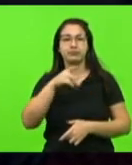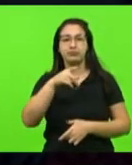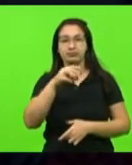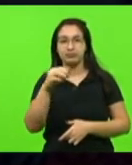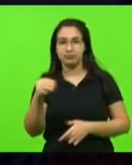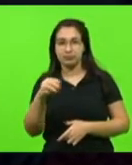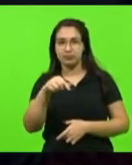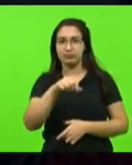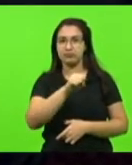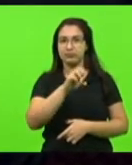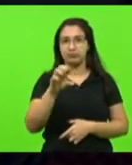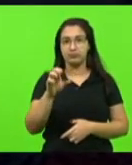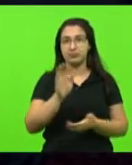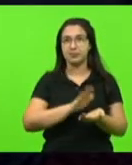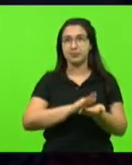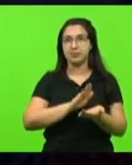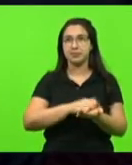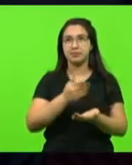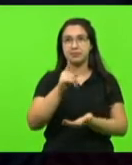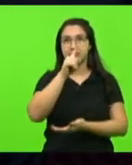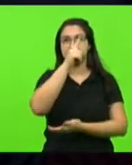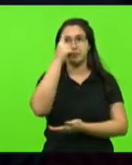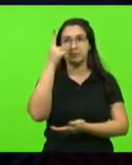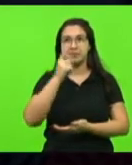obrigado, nos parabéns pela iniciativa.